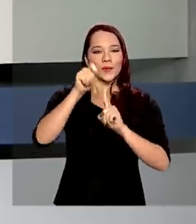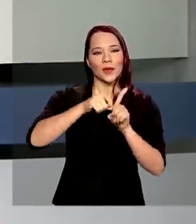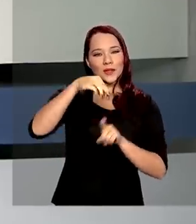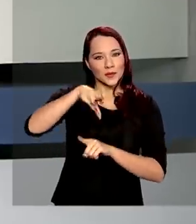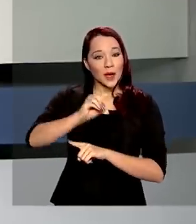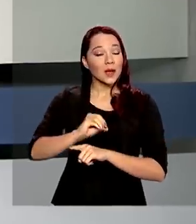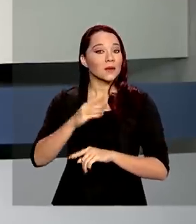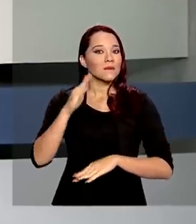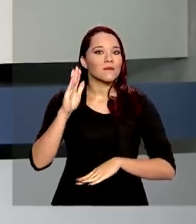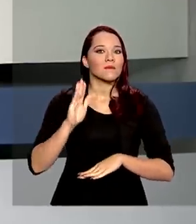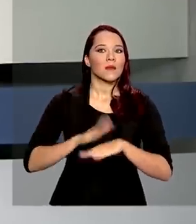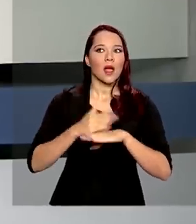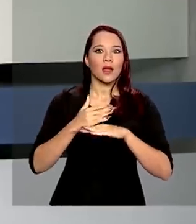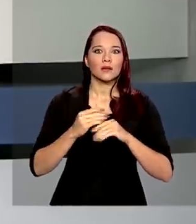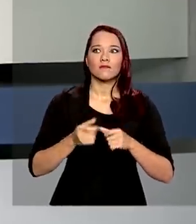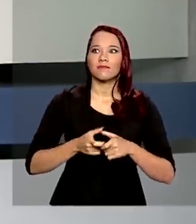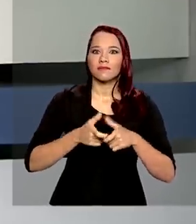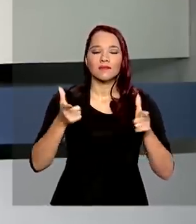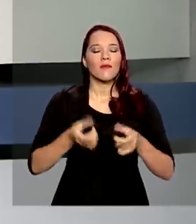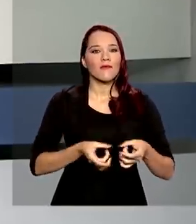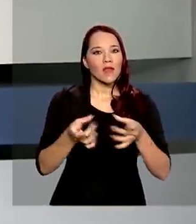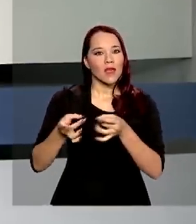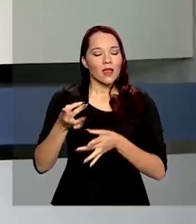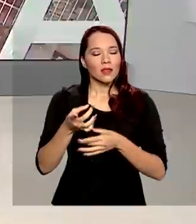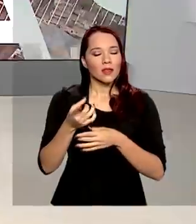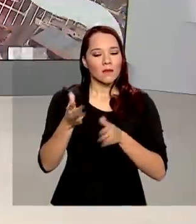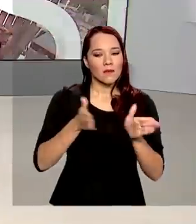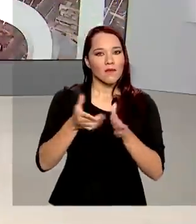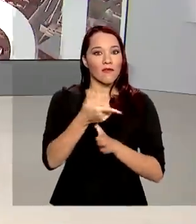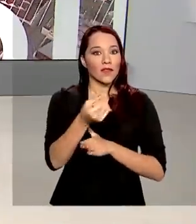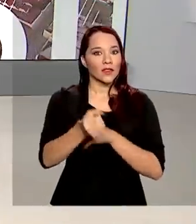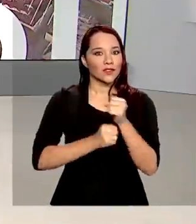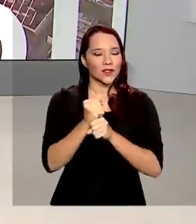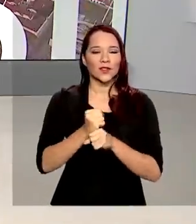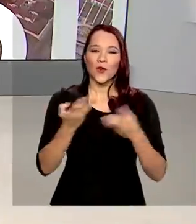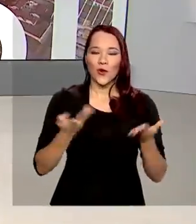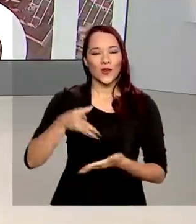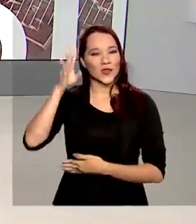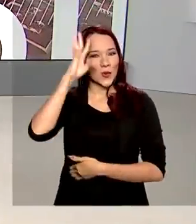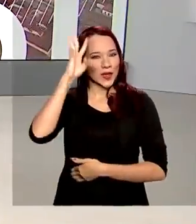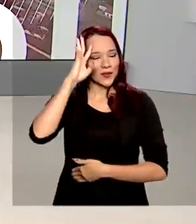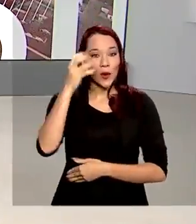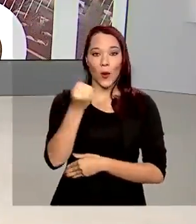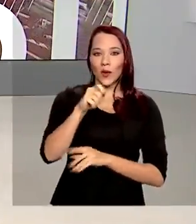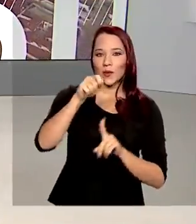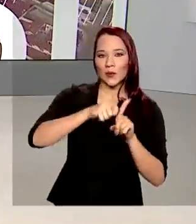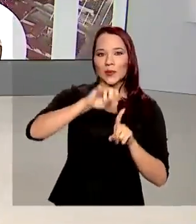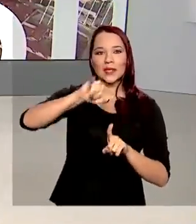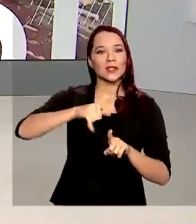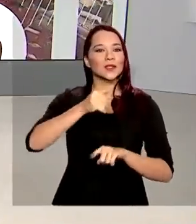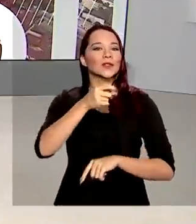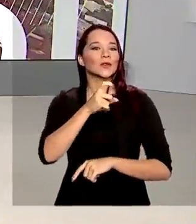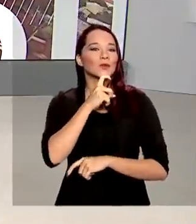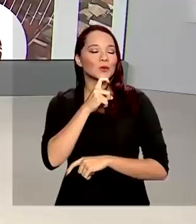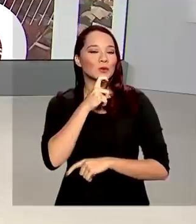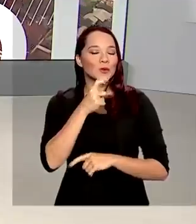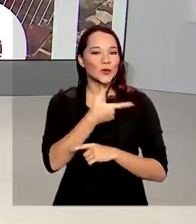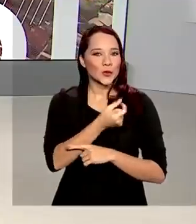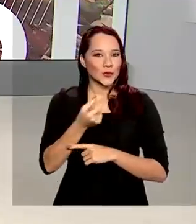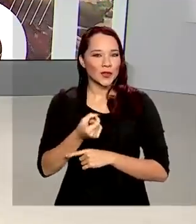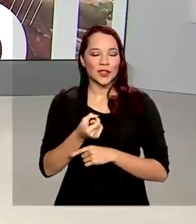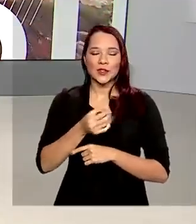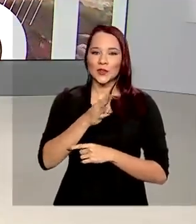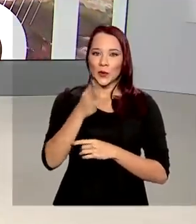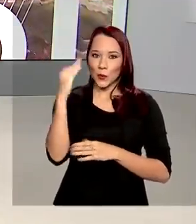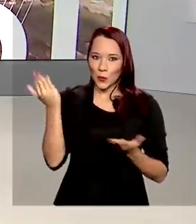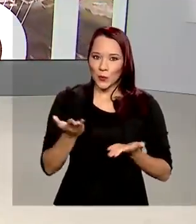registra a maior alta nas vendas em 20 anos. Hoje é quarta-feira, 8 de julho de 2020. O Brasil